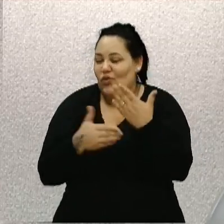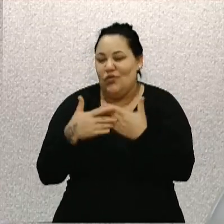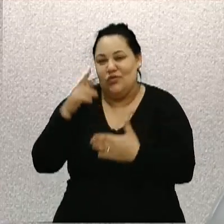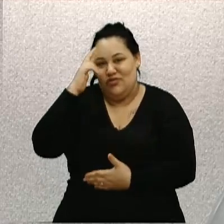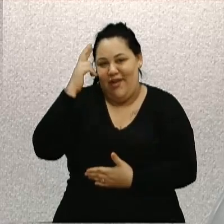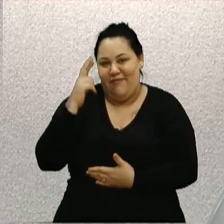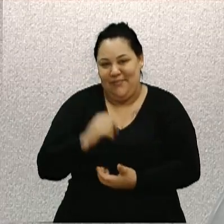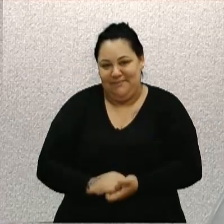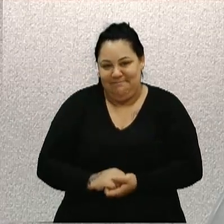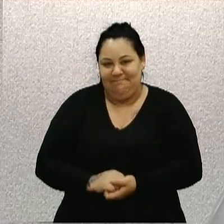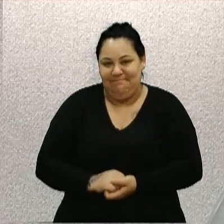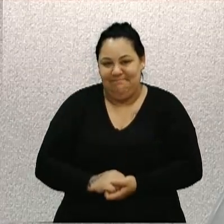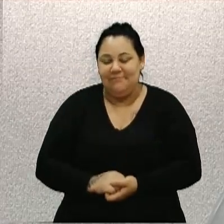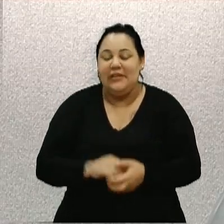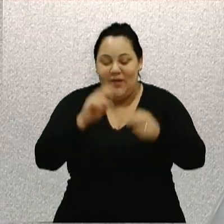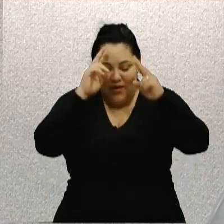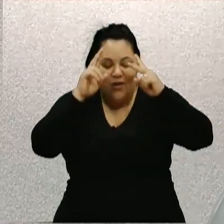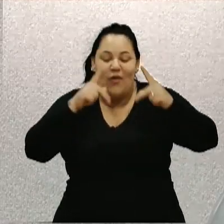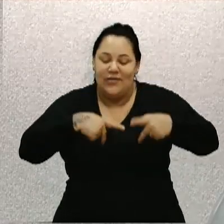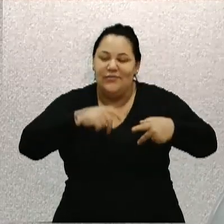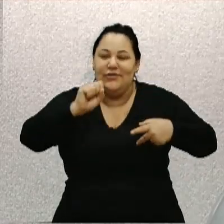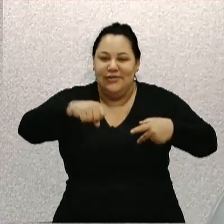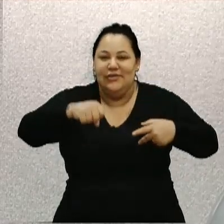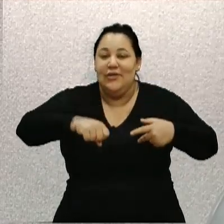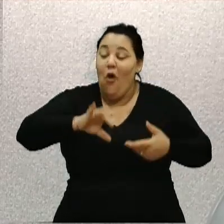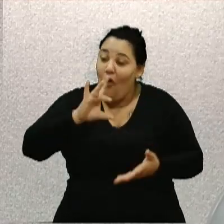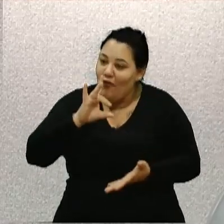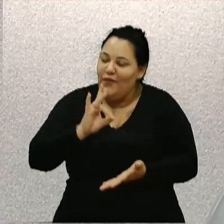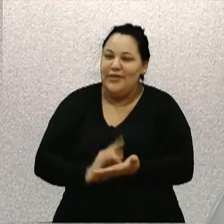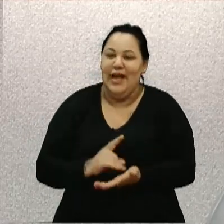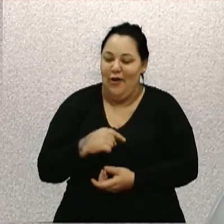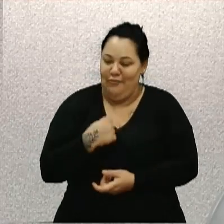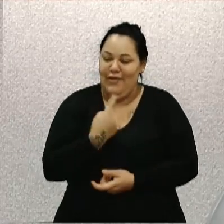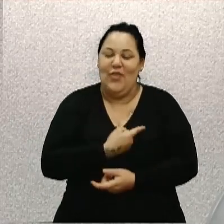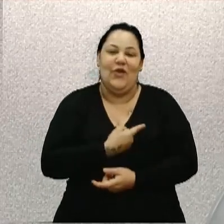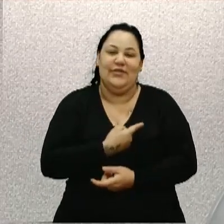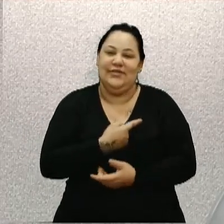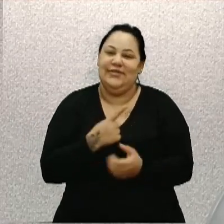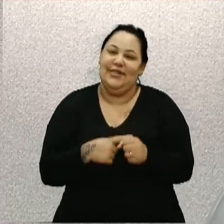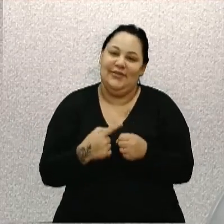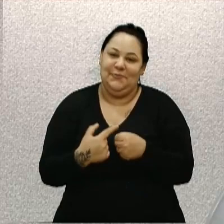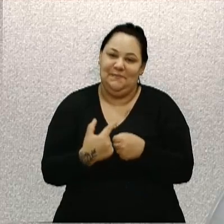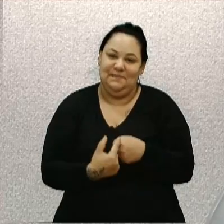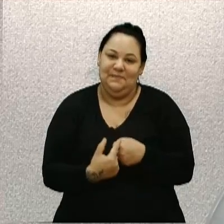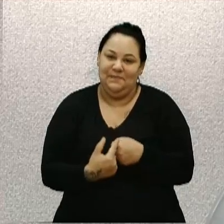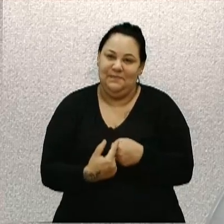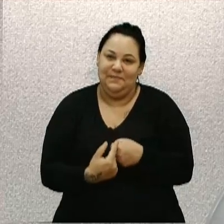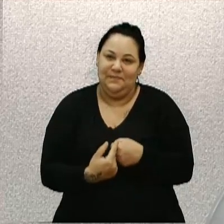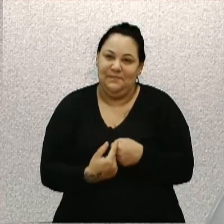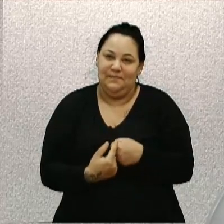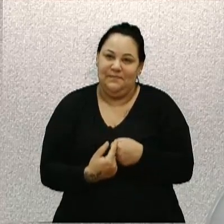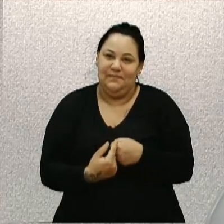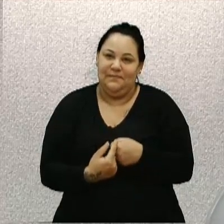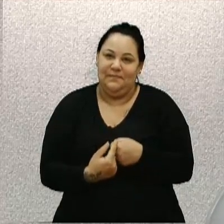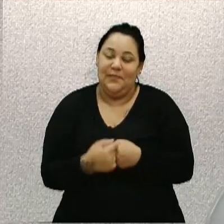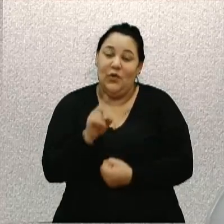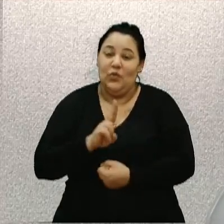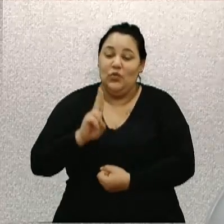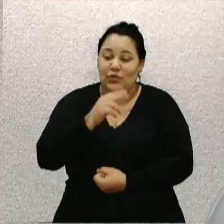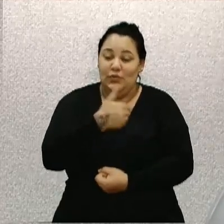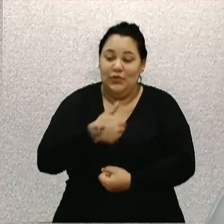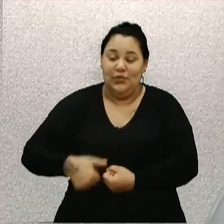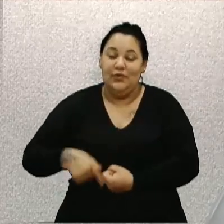é um reconhecimento legítimo para a nossa cidade a declaração de utilidade pública para